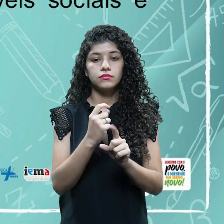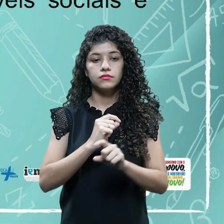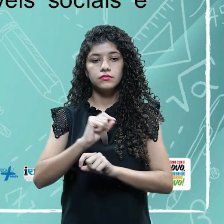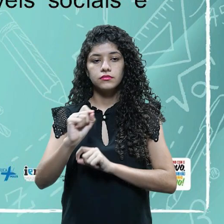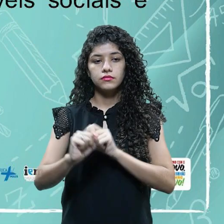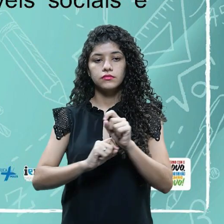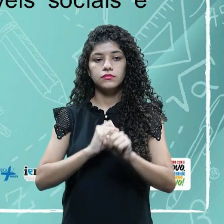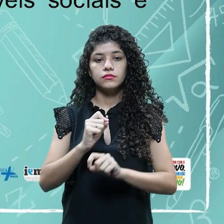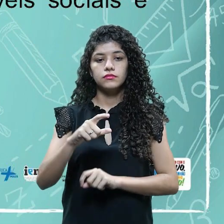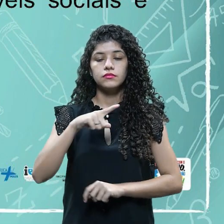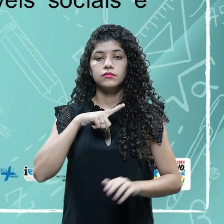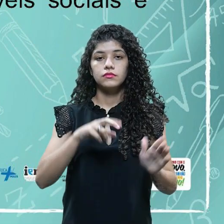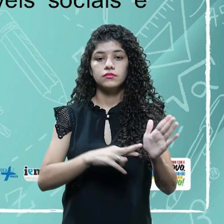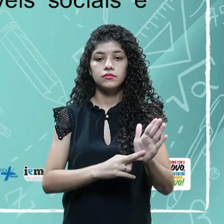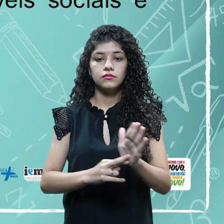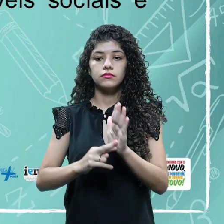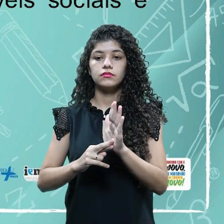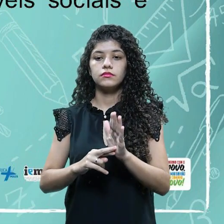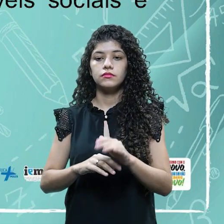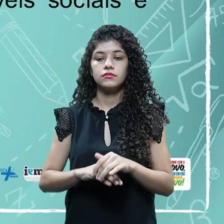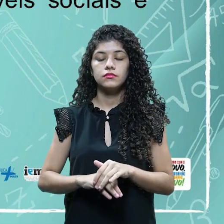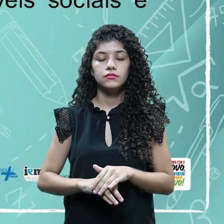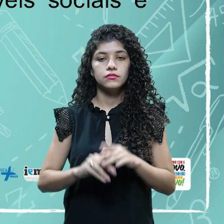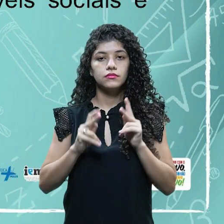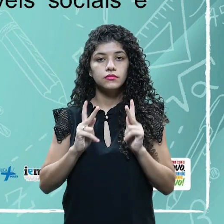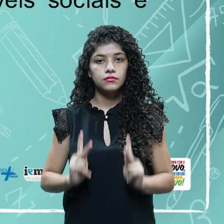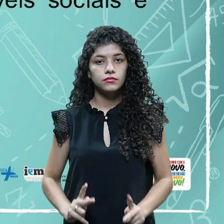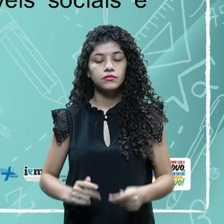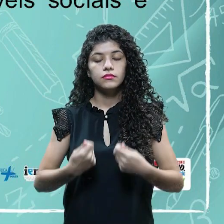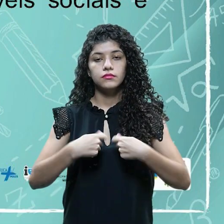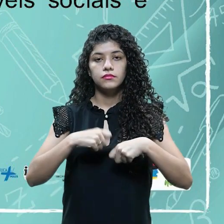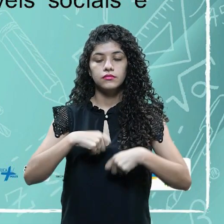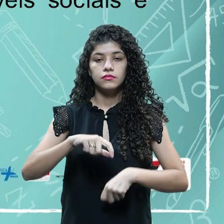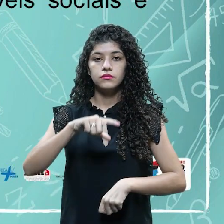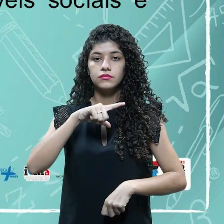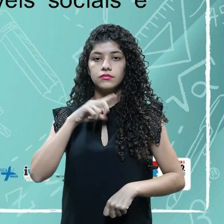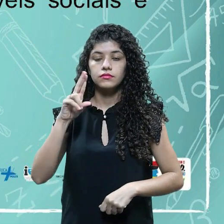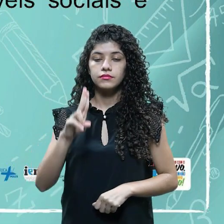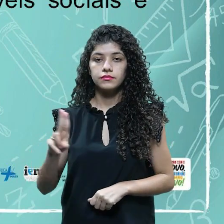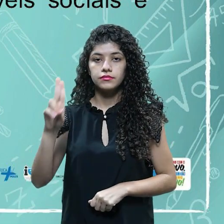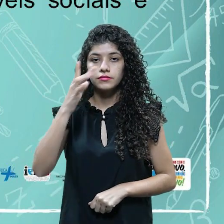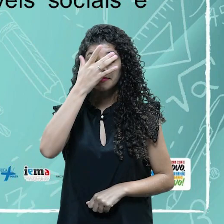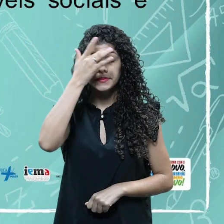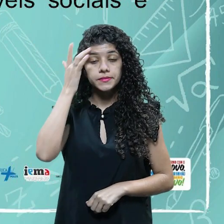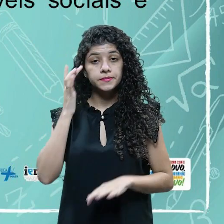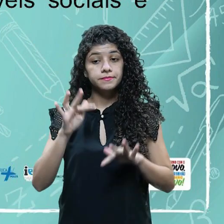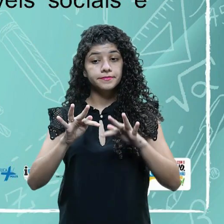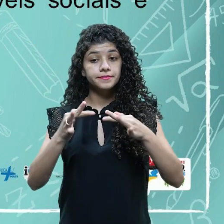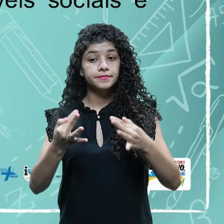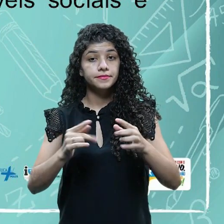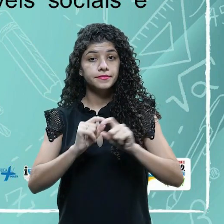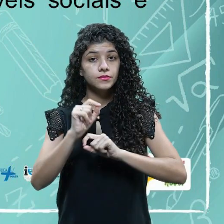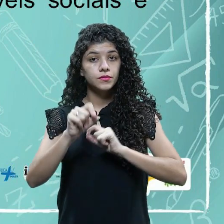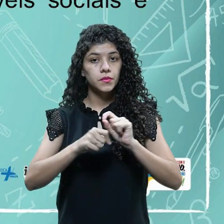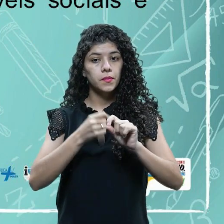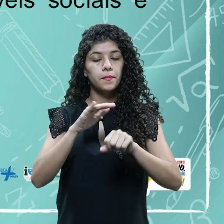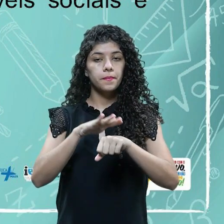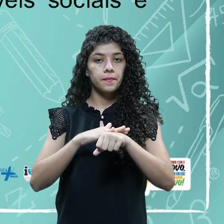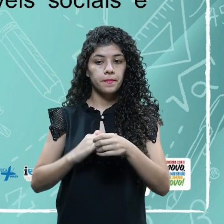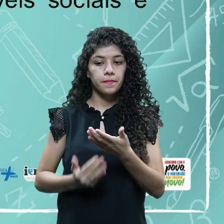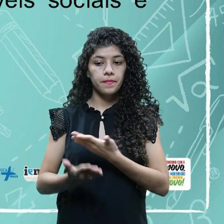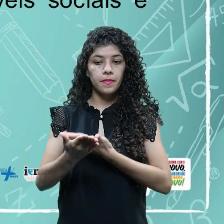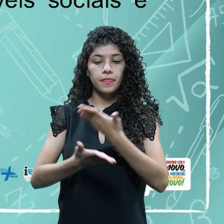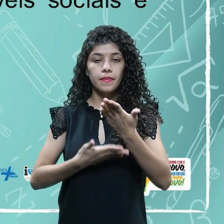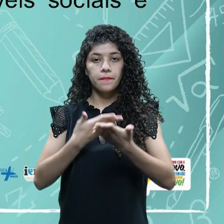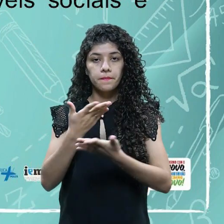a regra de comportamentos que devem ser aplicados pelos indivíduos para facilitar o quê? A convivência entre a sociedade.